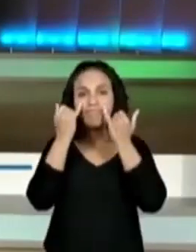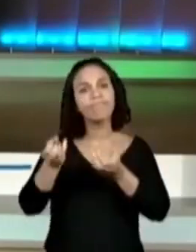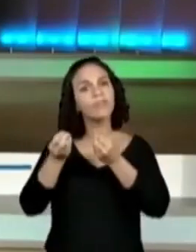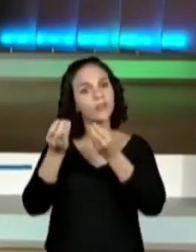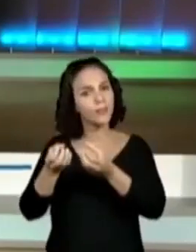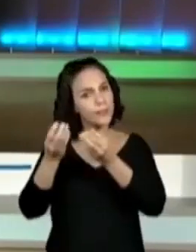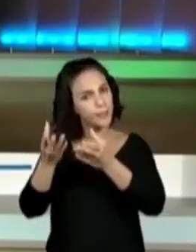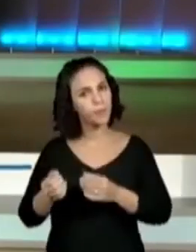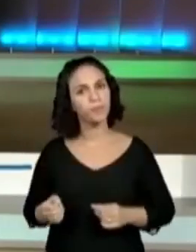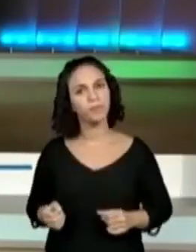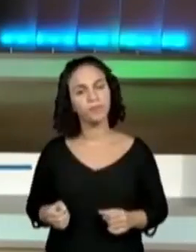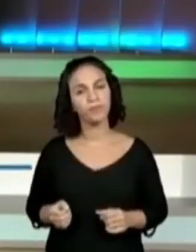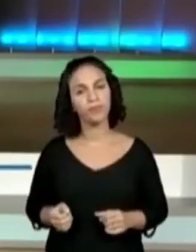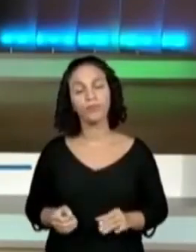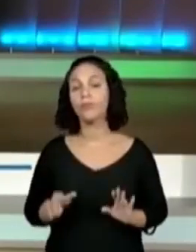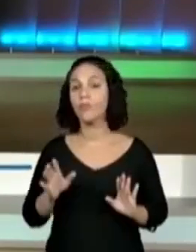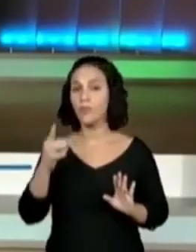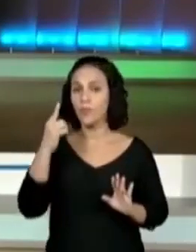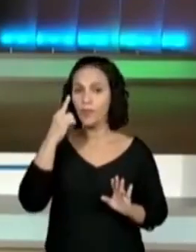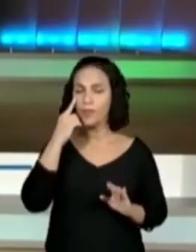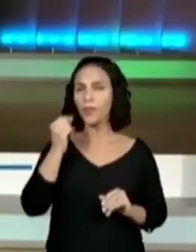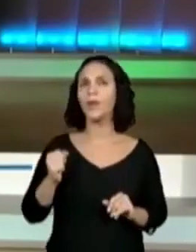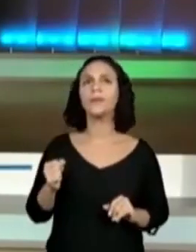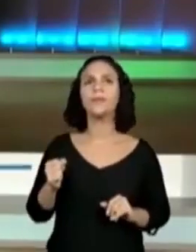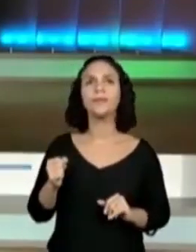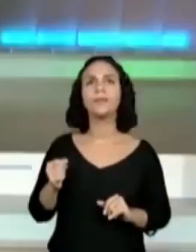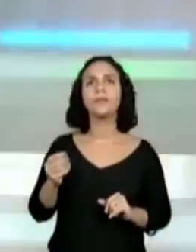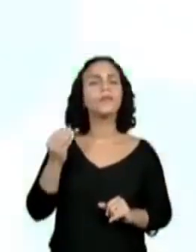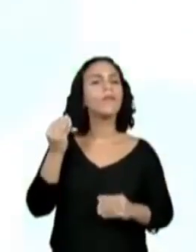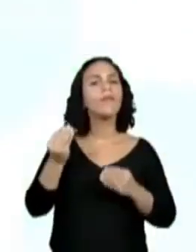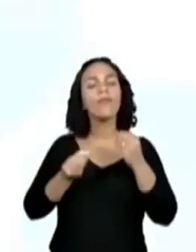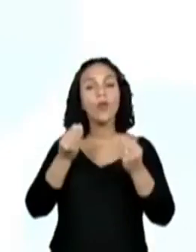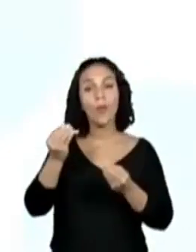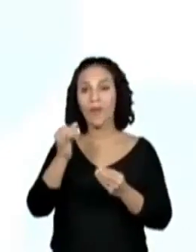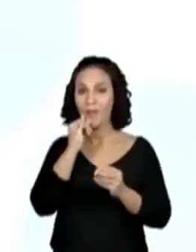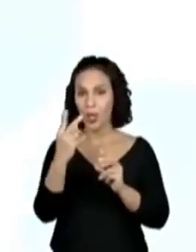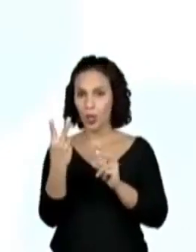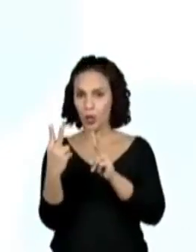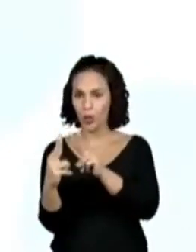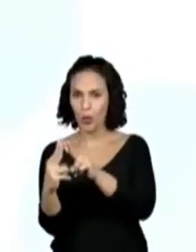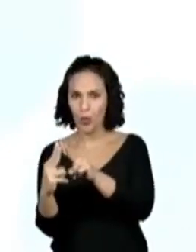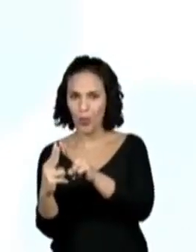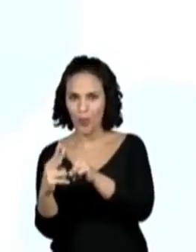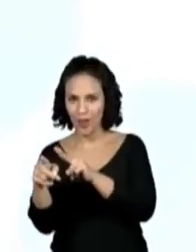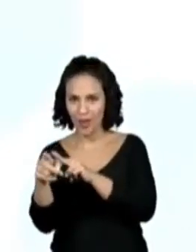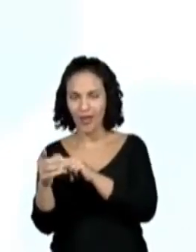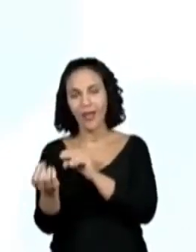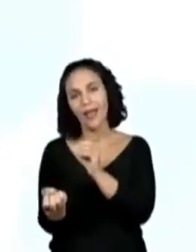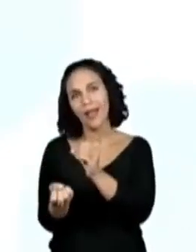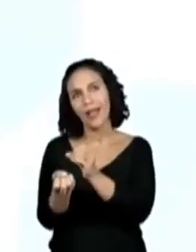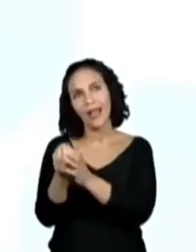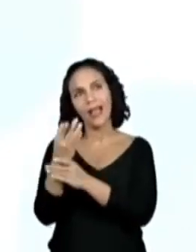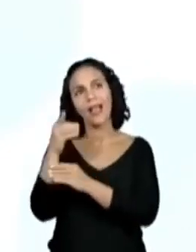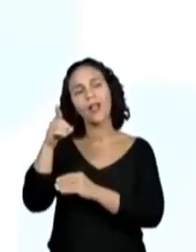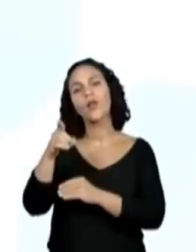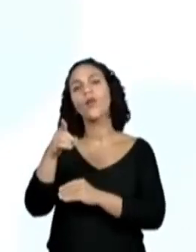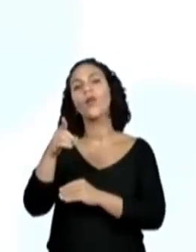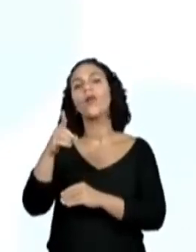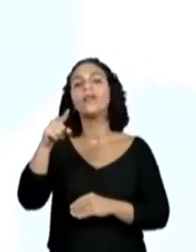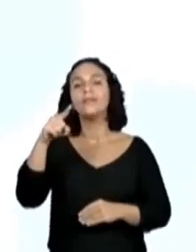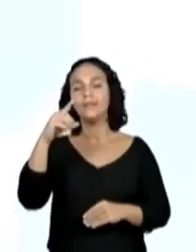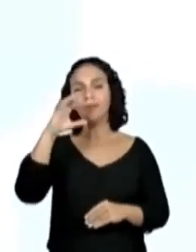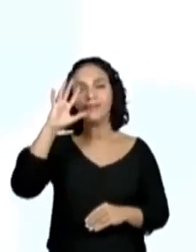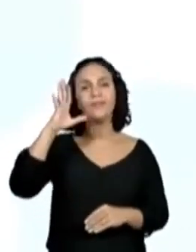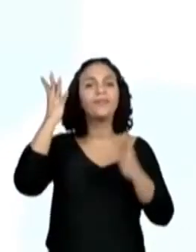Então, veja o seguinte. Número 1. Veja como uma das duplas produziu o verbete sobre a anta. Então, deixa eu